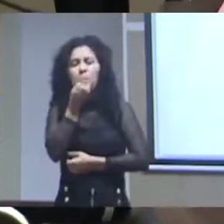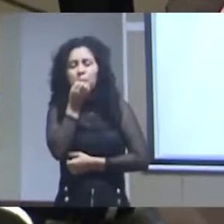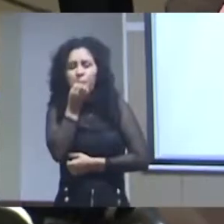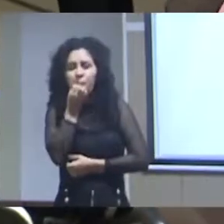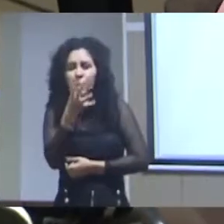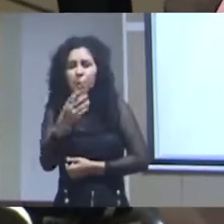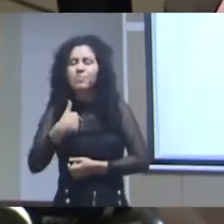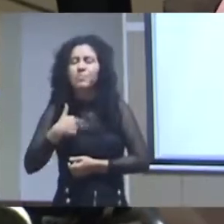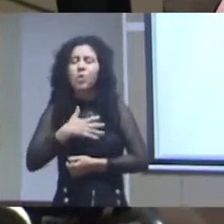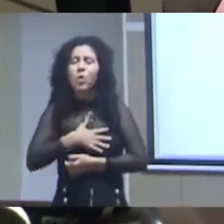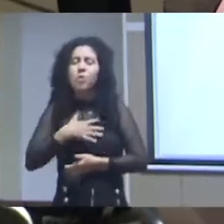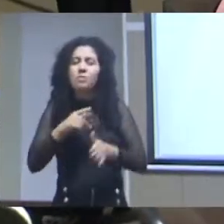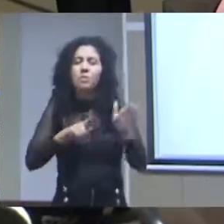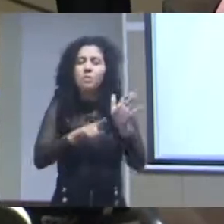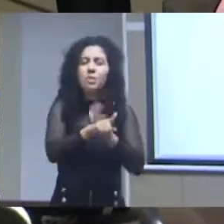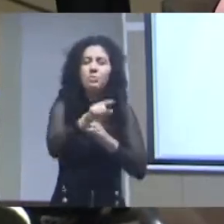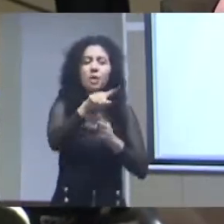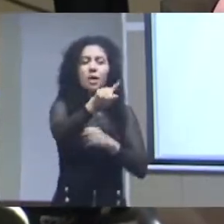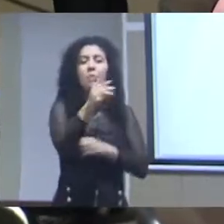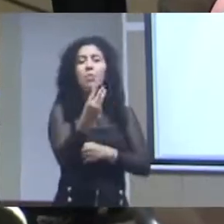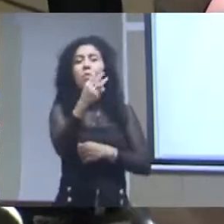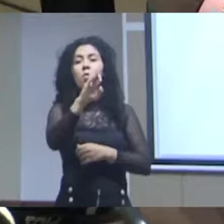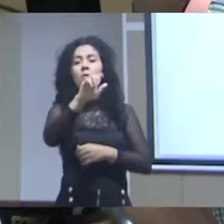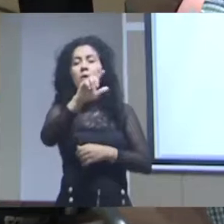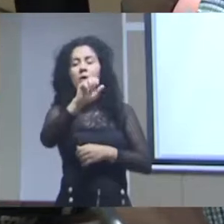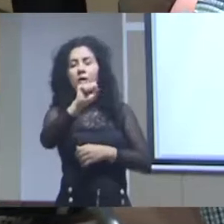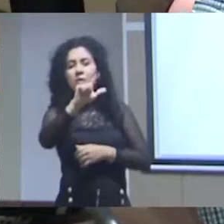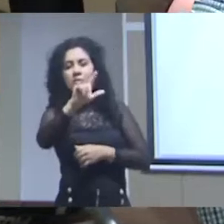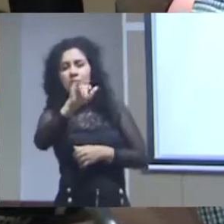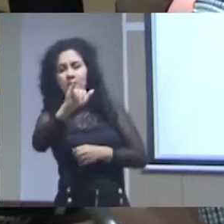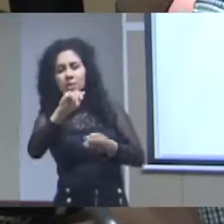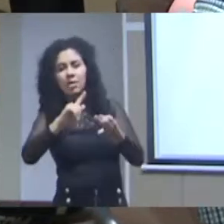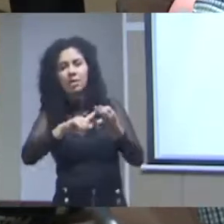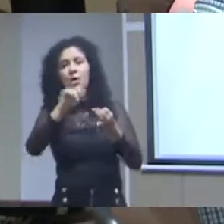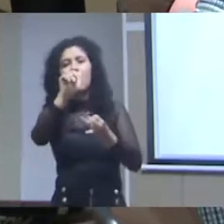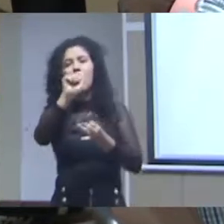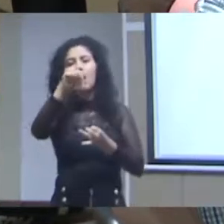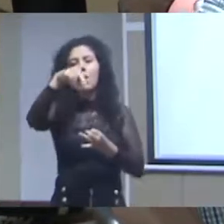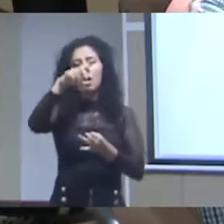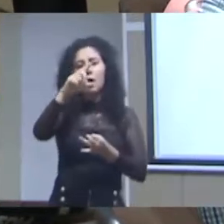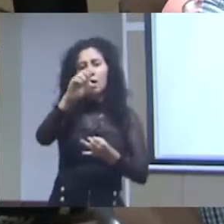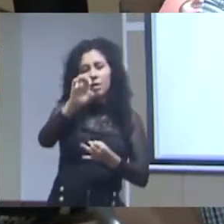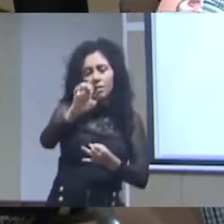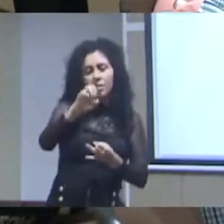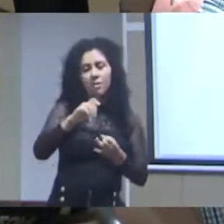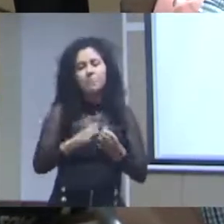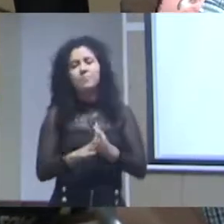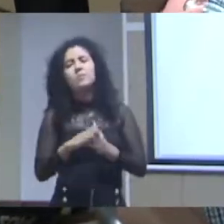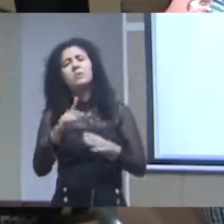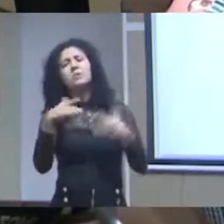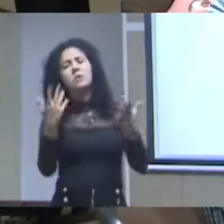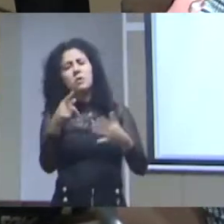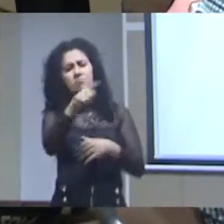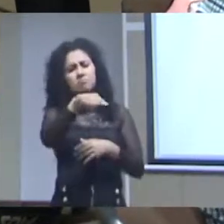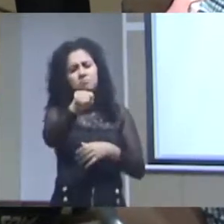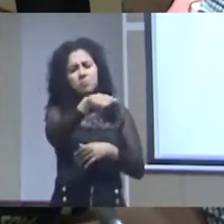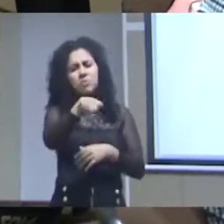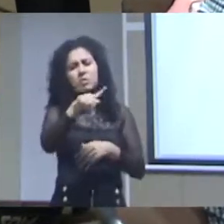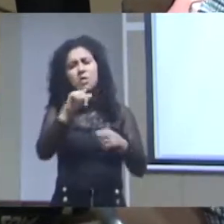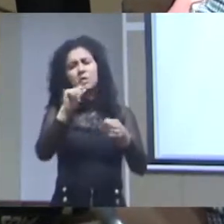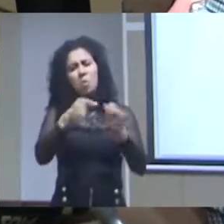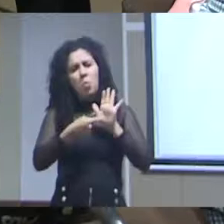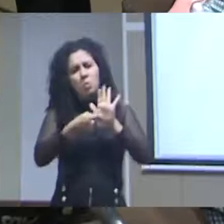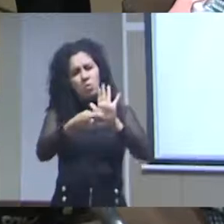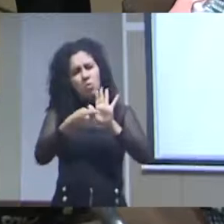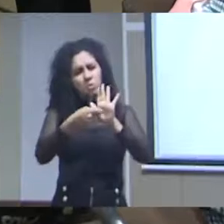e para o André com relação todas as iniciativas que vocês demonstraram são bastante relevantes acho